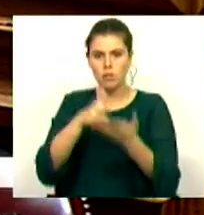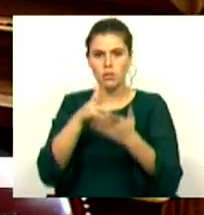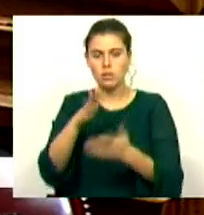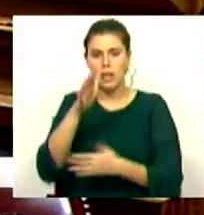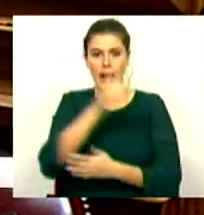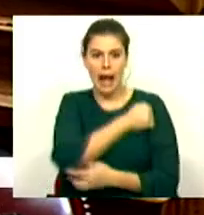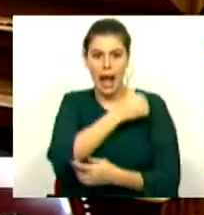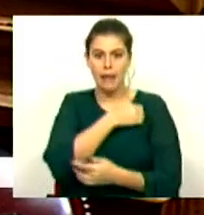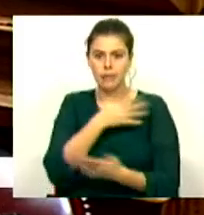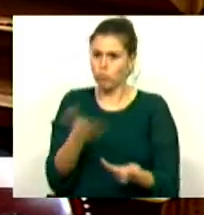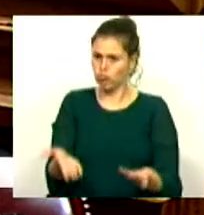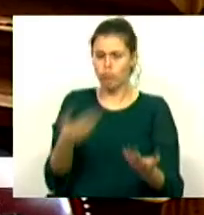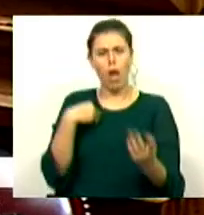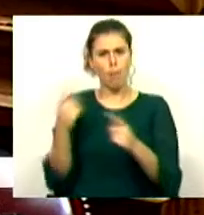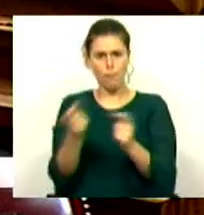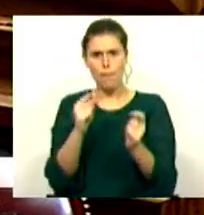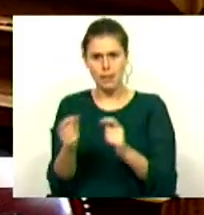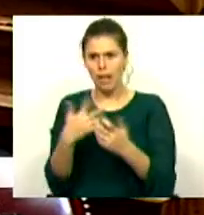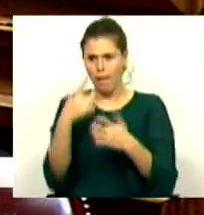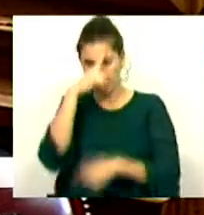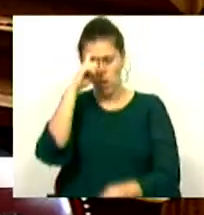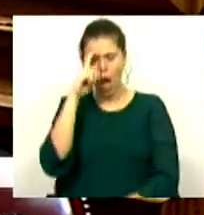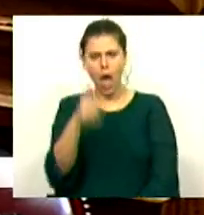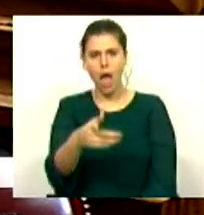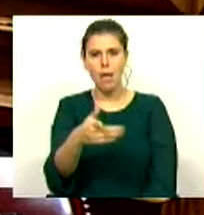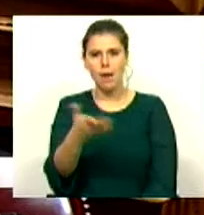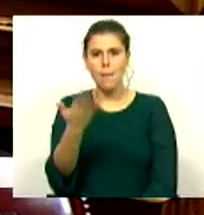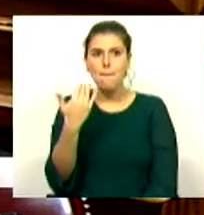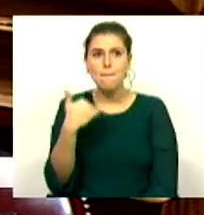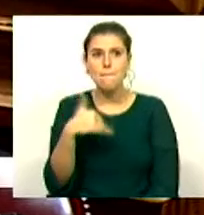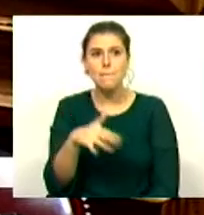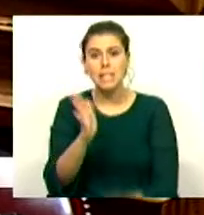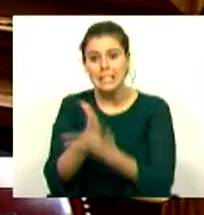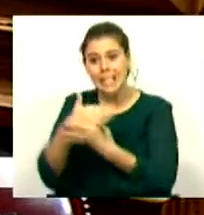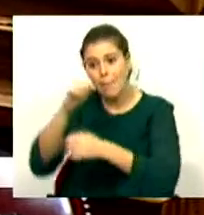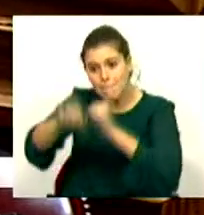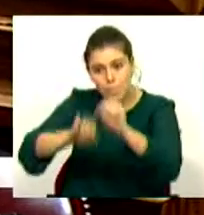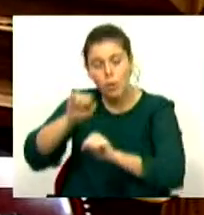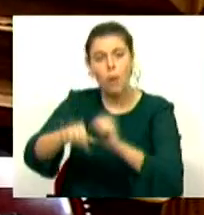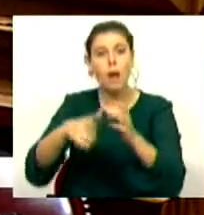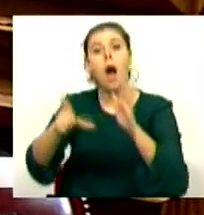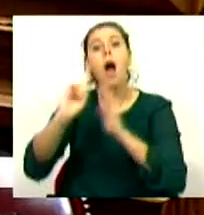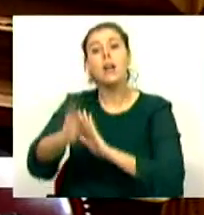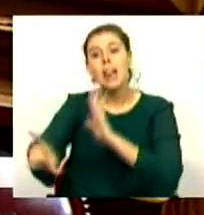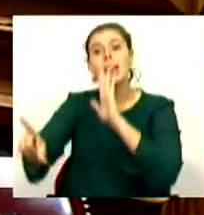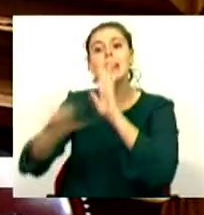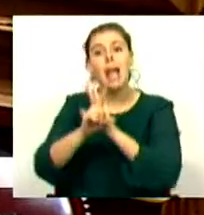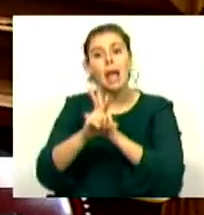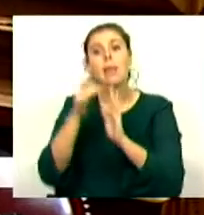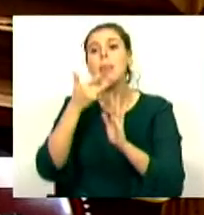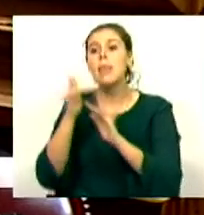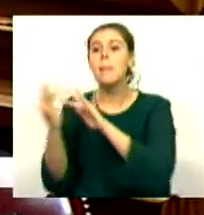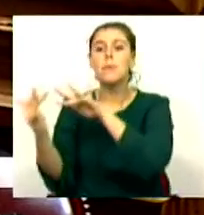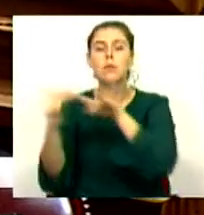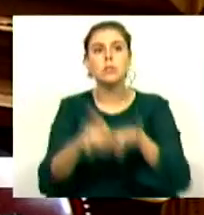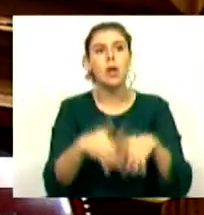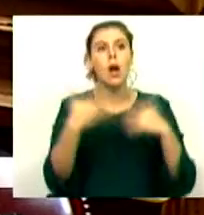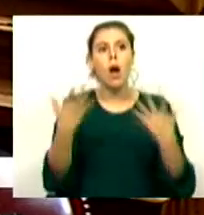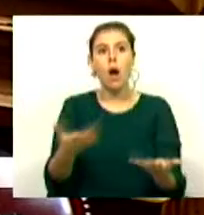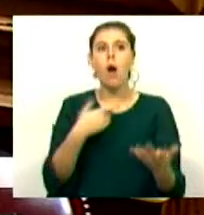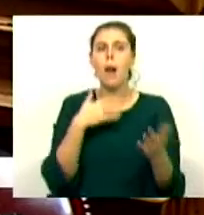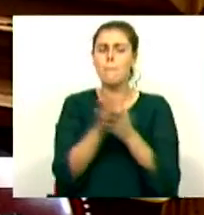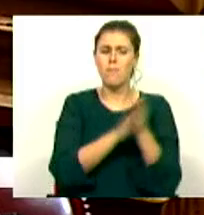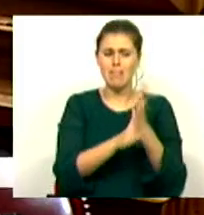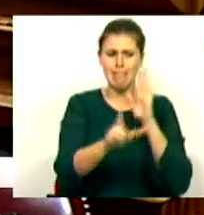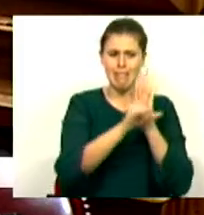residência, então vamos discutir essas dificuldades, mas não a sua sede própria, que é a lei da imigração. Muito obrigado, Sra. Deputada. Não é através